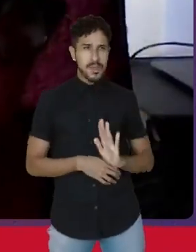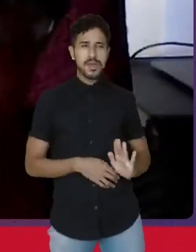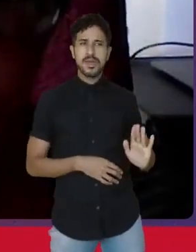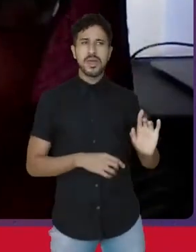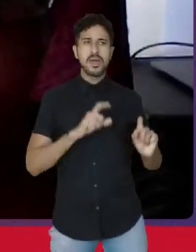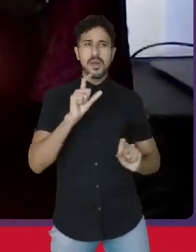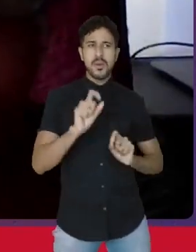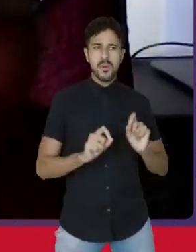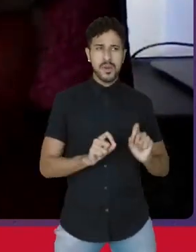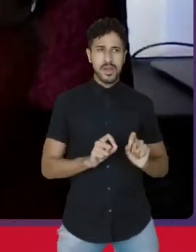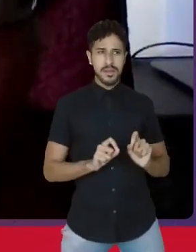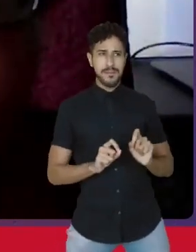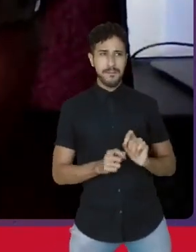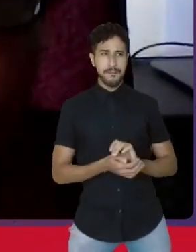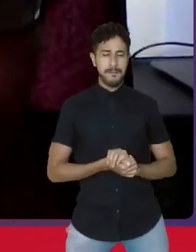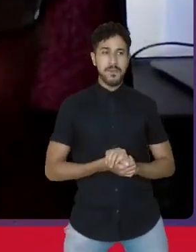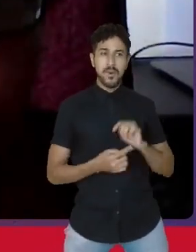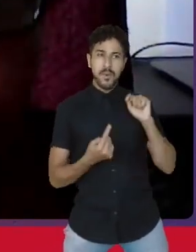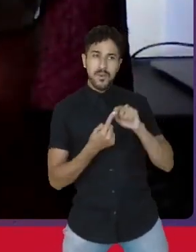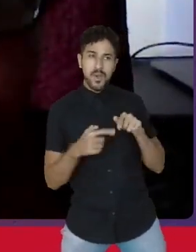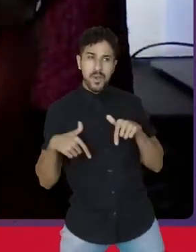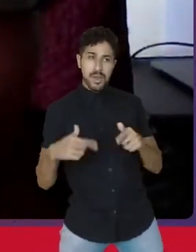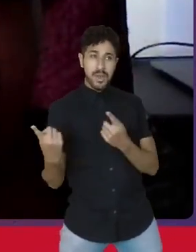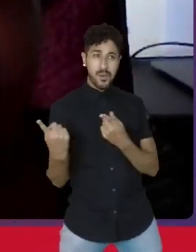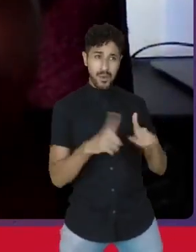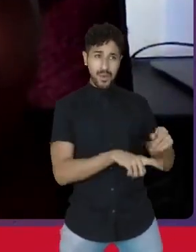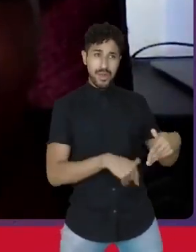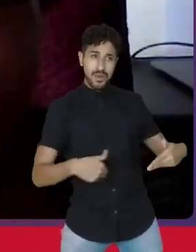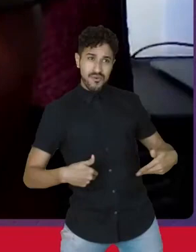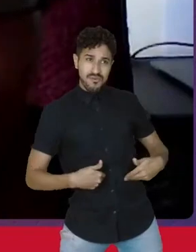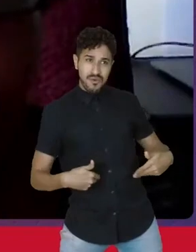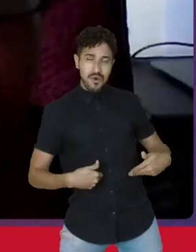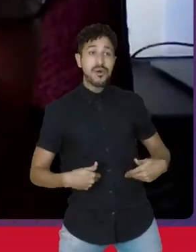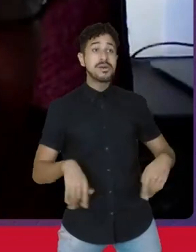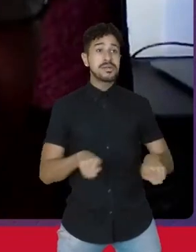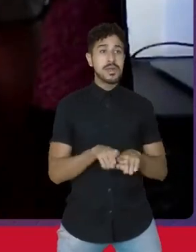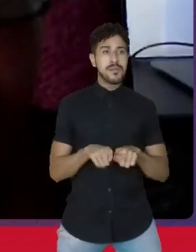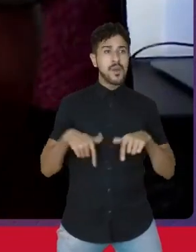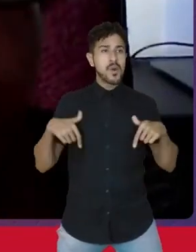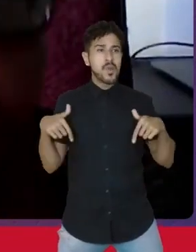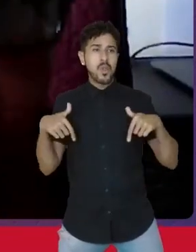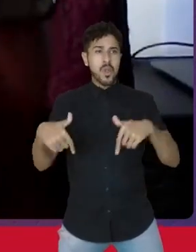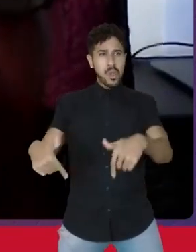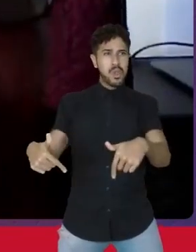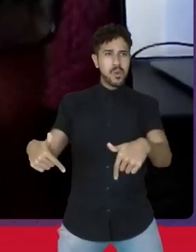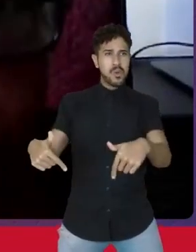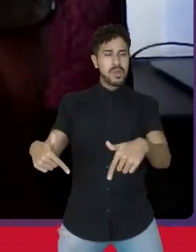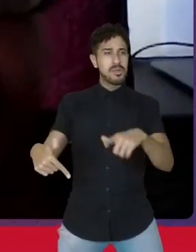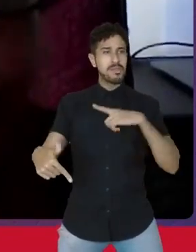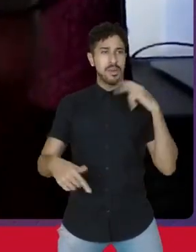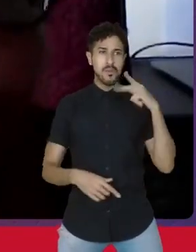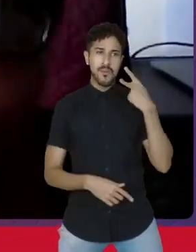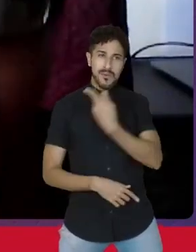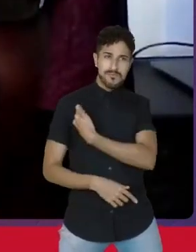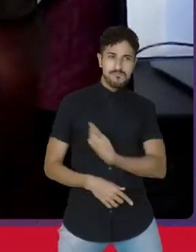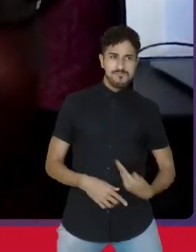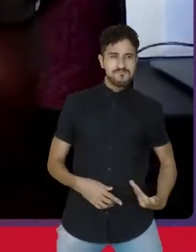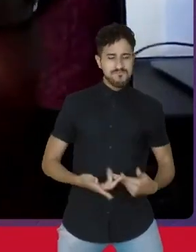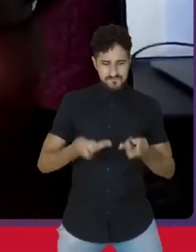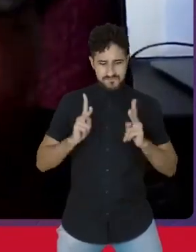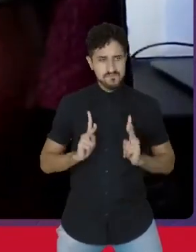pelo combate à fome e também pela luta de políticas públicas